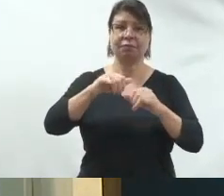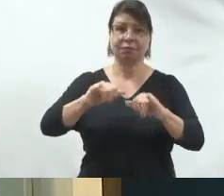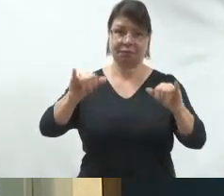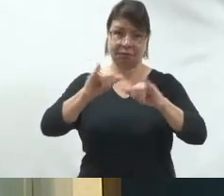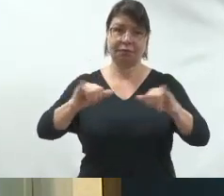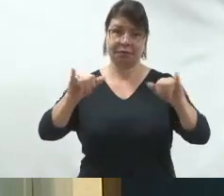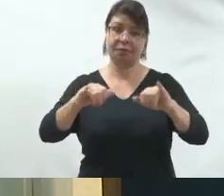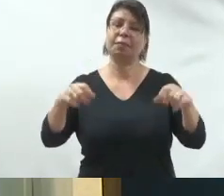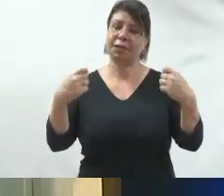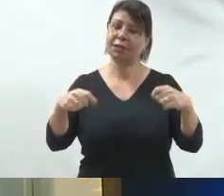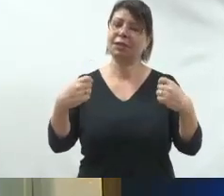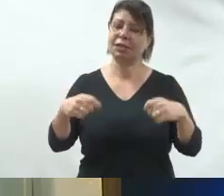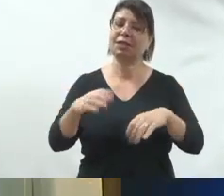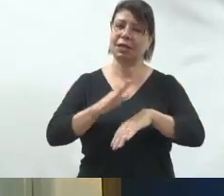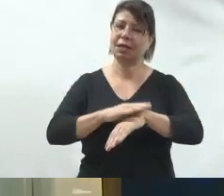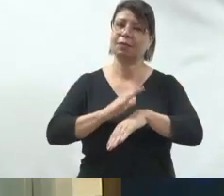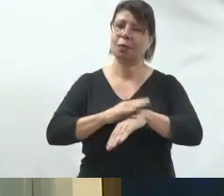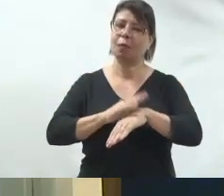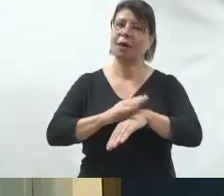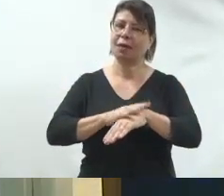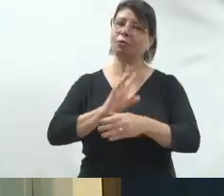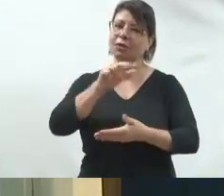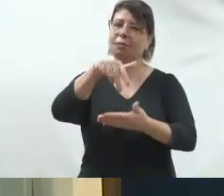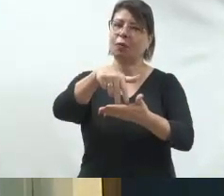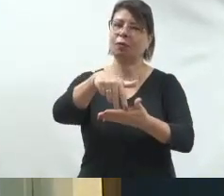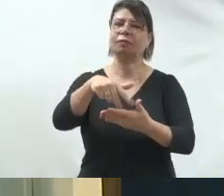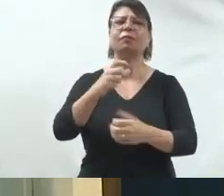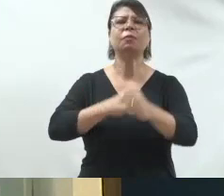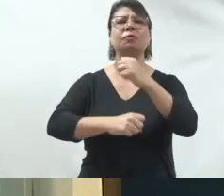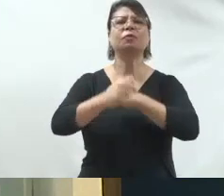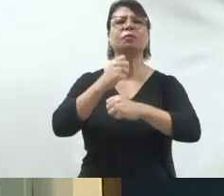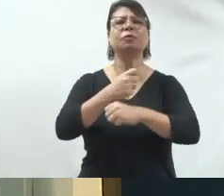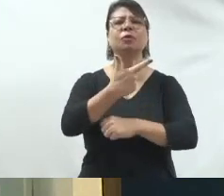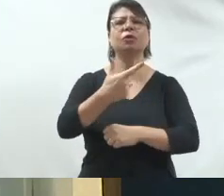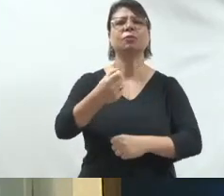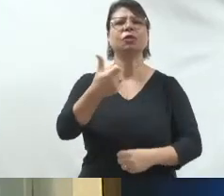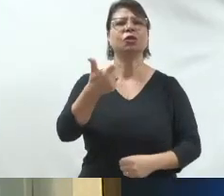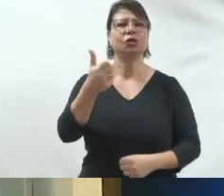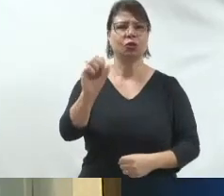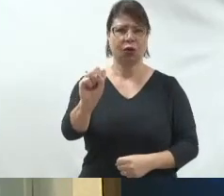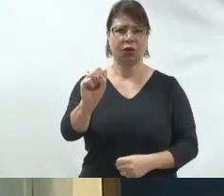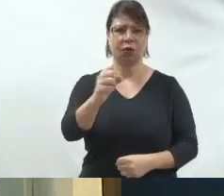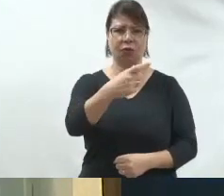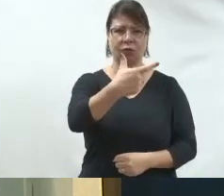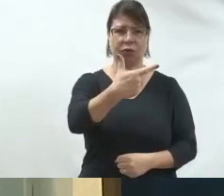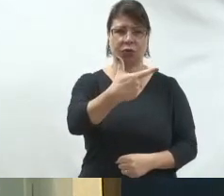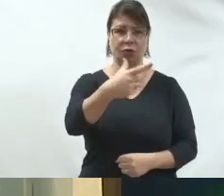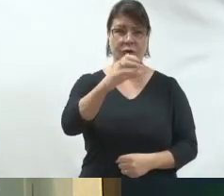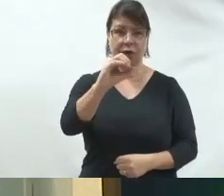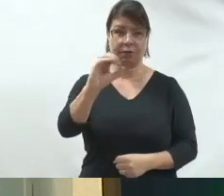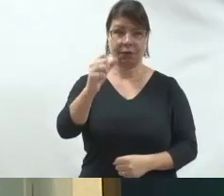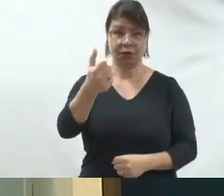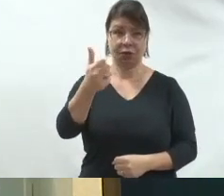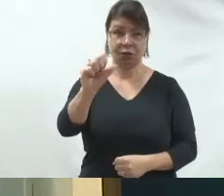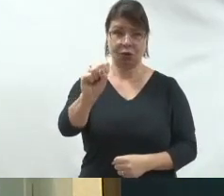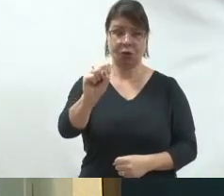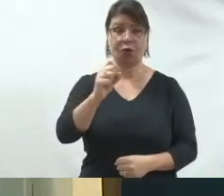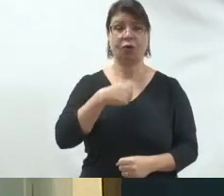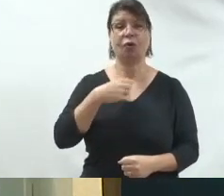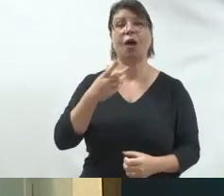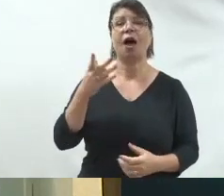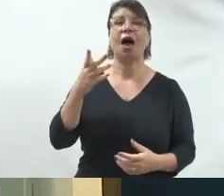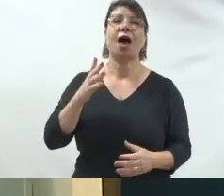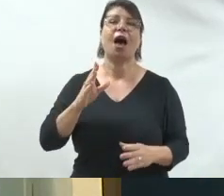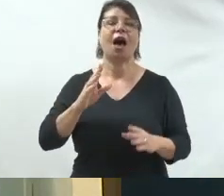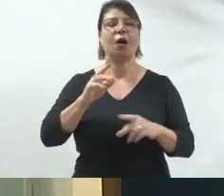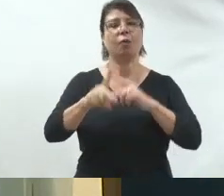Vamos voltar em 2018. Em 2018, a população brasileira elegeu o que se convencionou